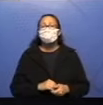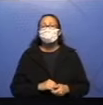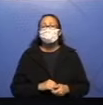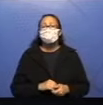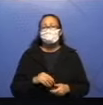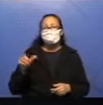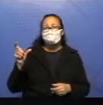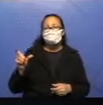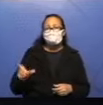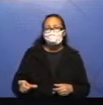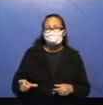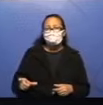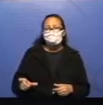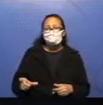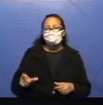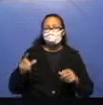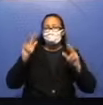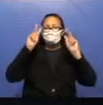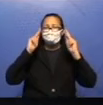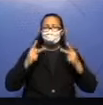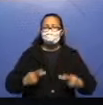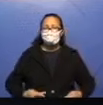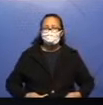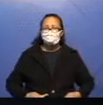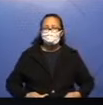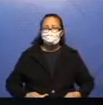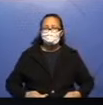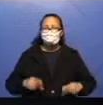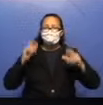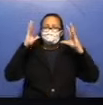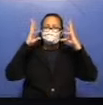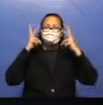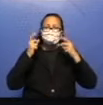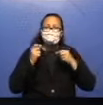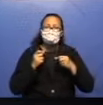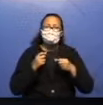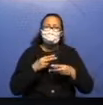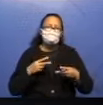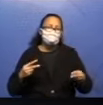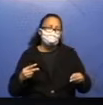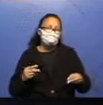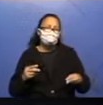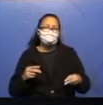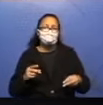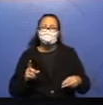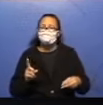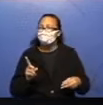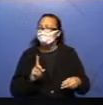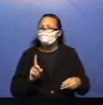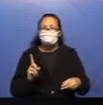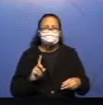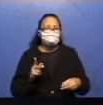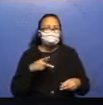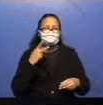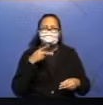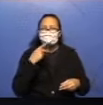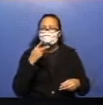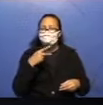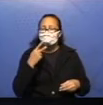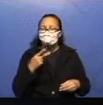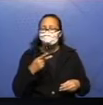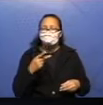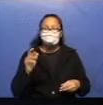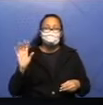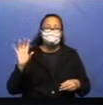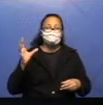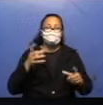As personagens são humanas e os animais não falam, como na nossa situação aqui. Acontece em